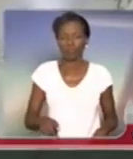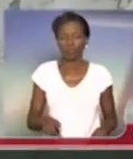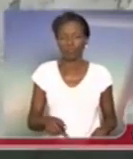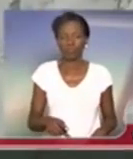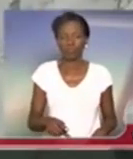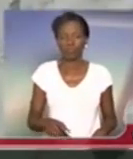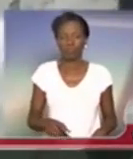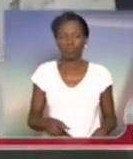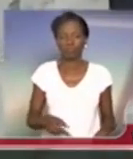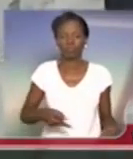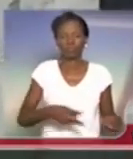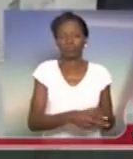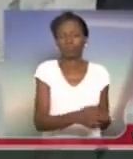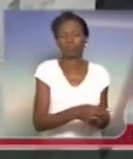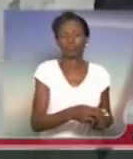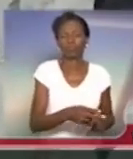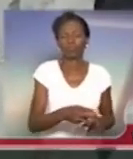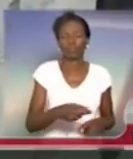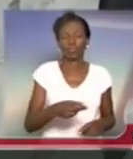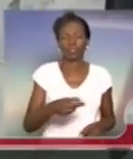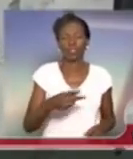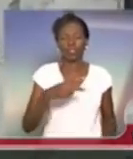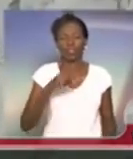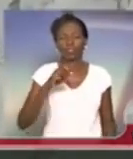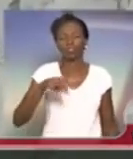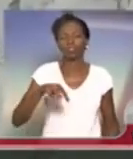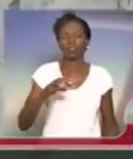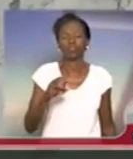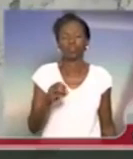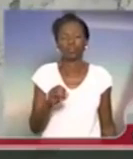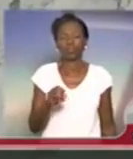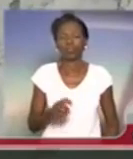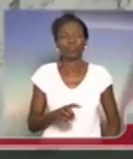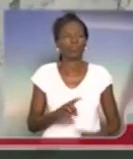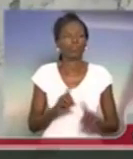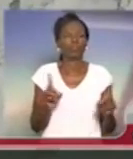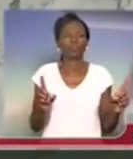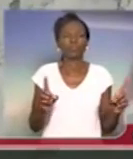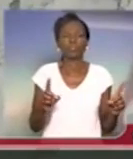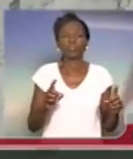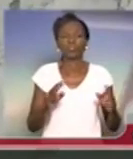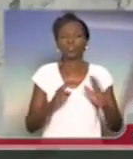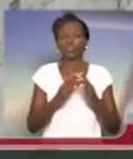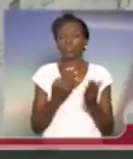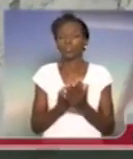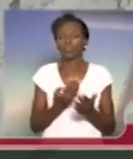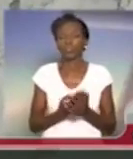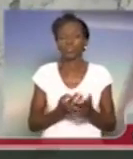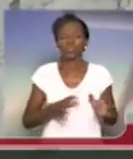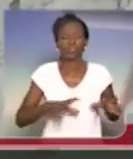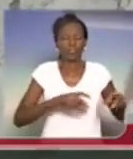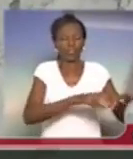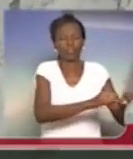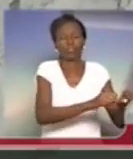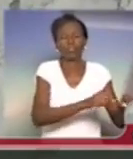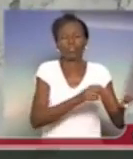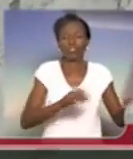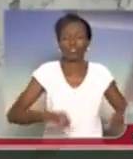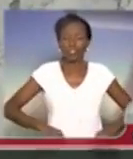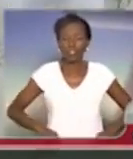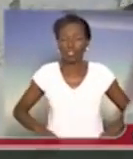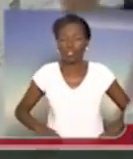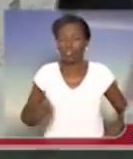a escola está ocupada, não está tendo aula, uma boa parte da escola, na área do ensino médio, não há aula. Então, os professores estão sendo